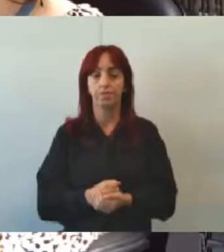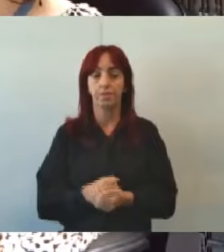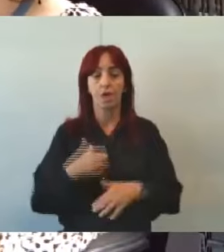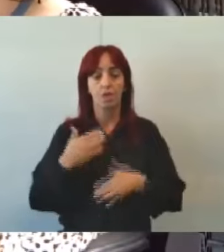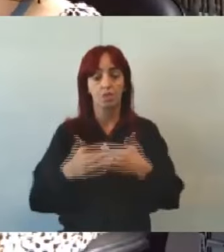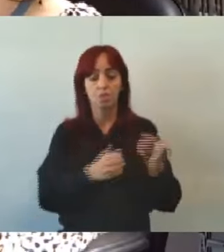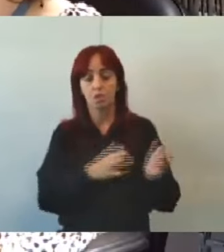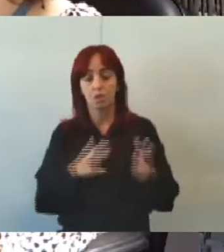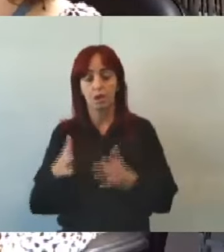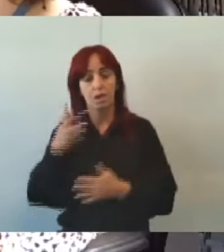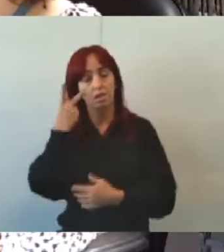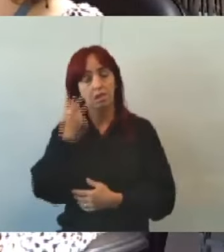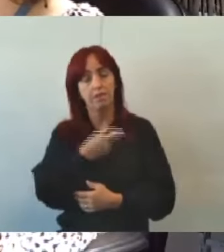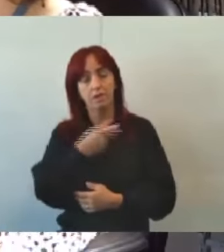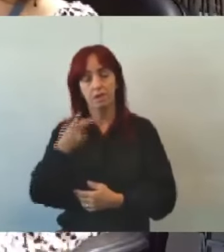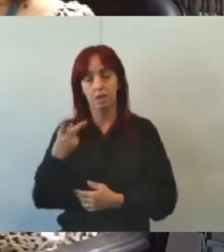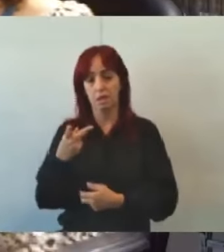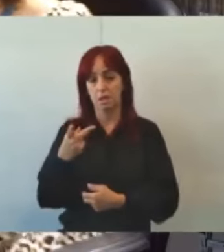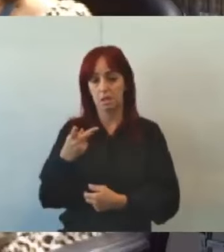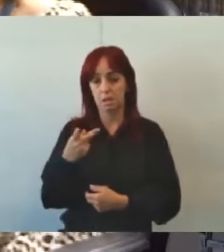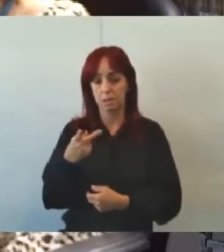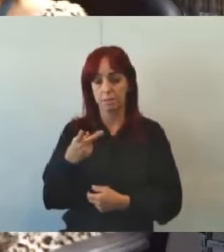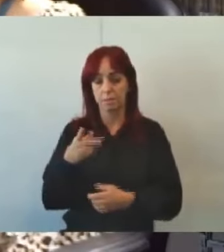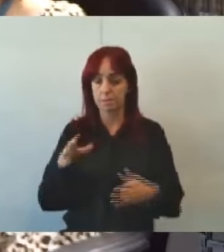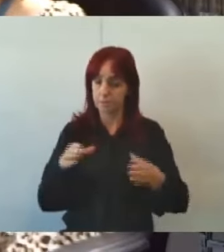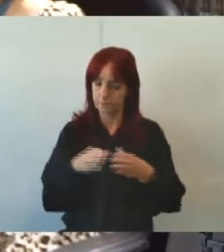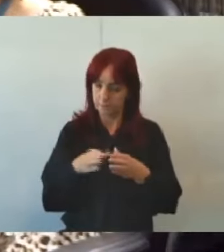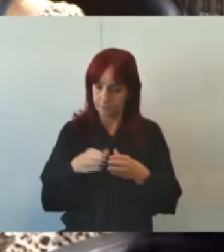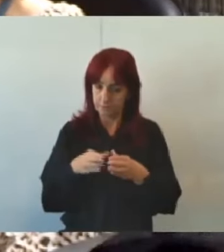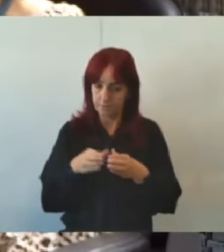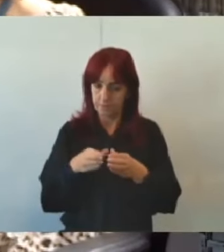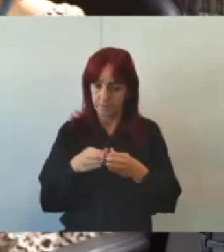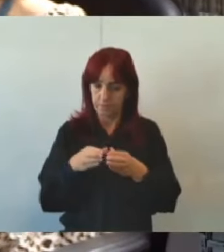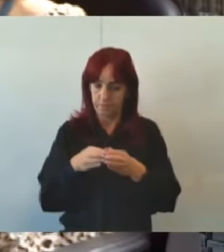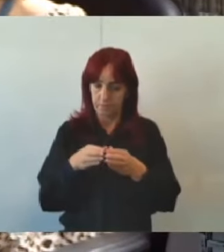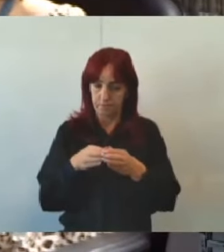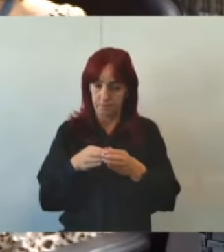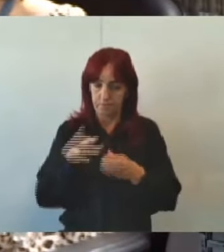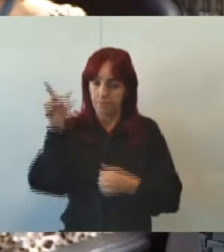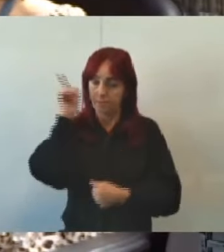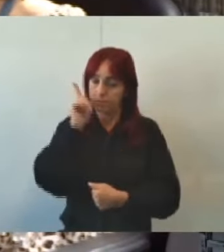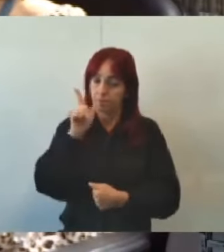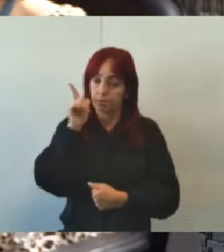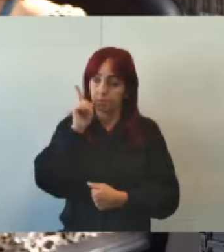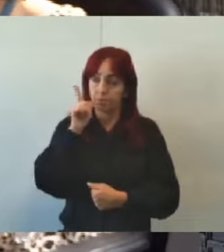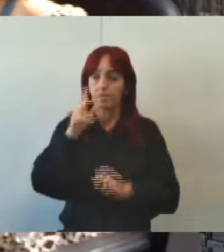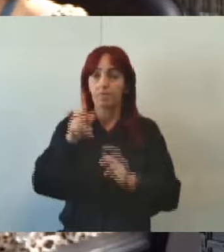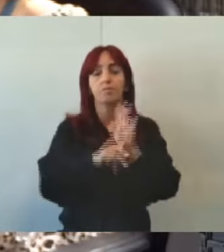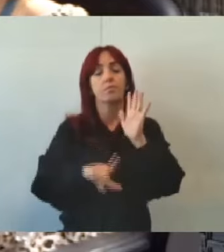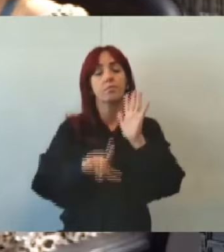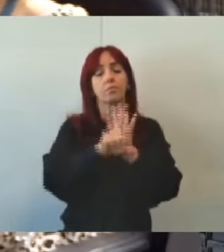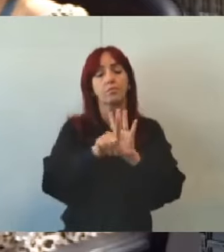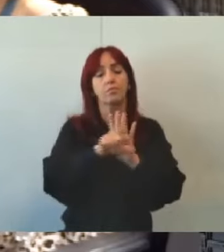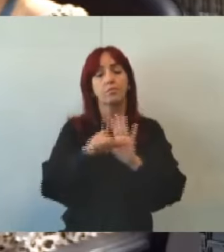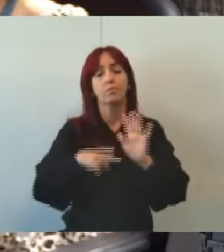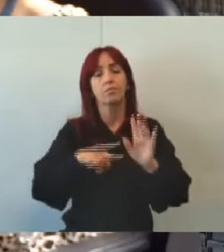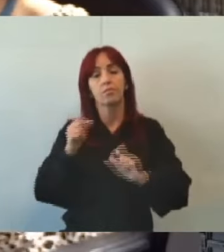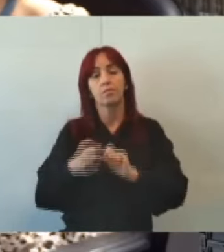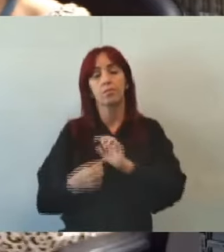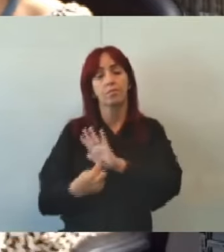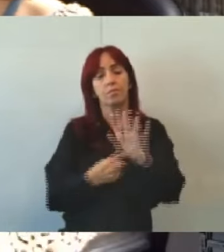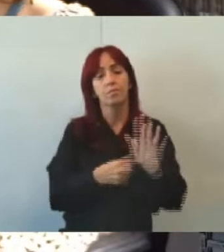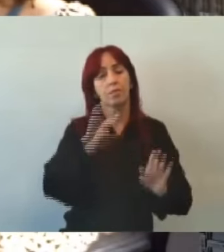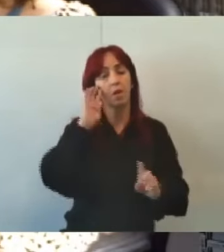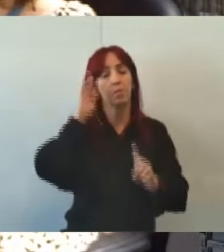visitas com comissão a gente consegue esse projeto de lei a gente tenta abarcar ali as principais